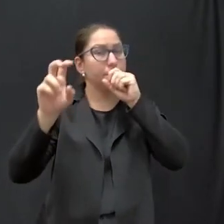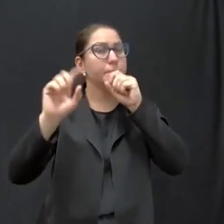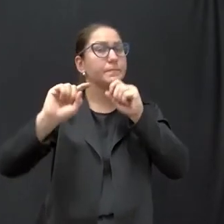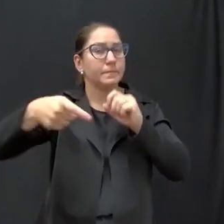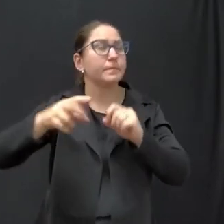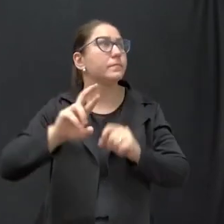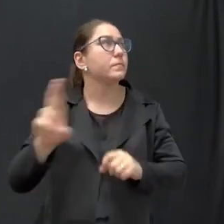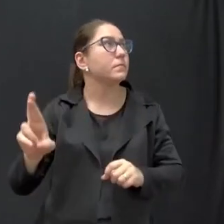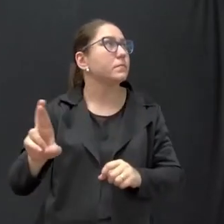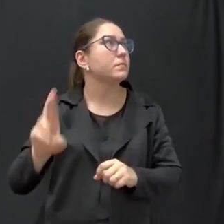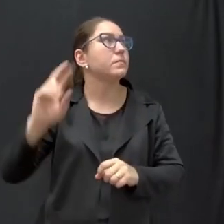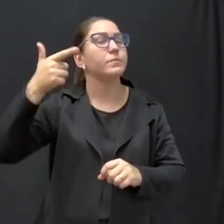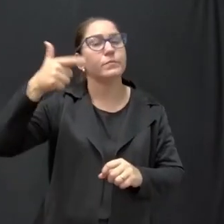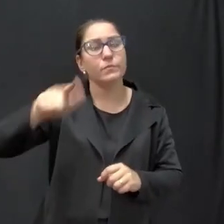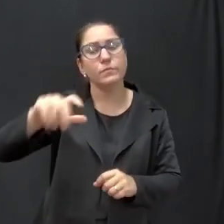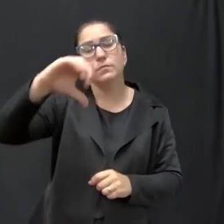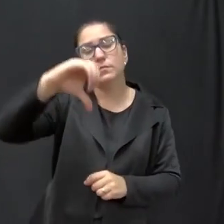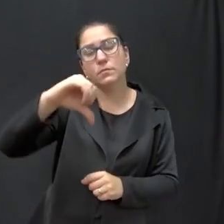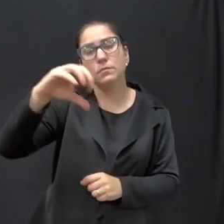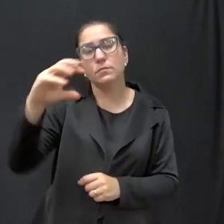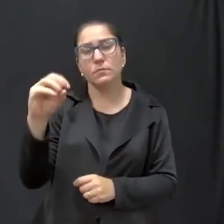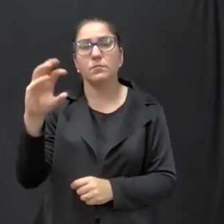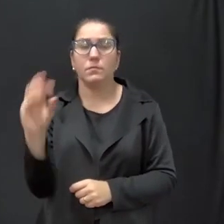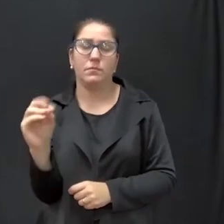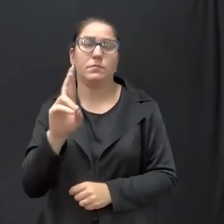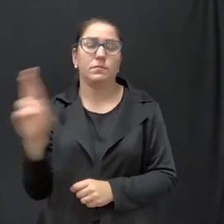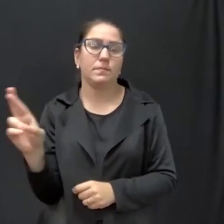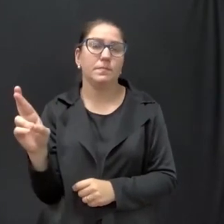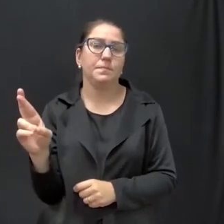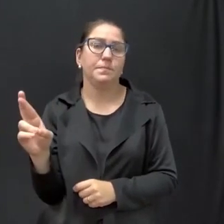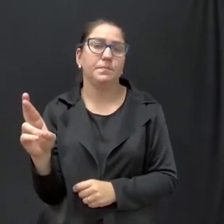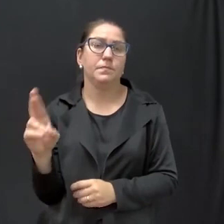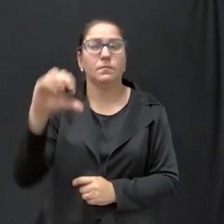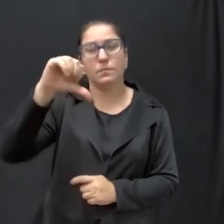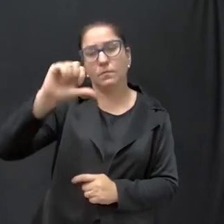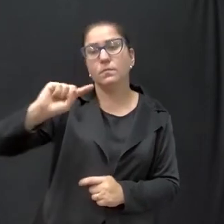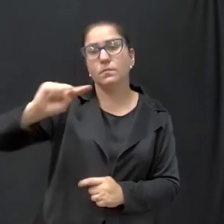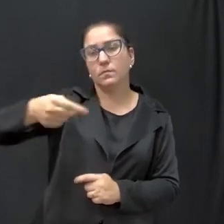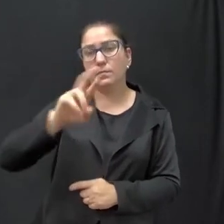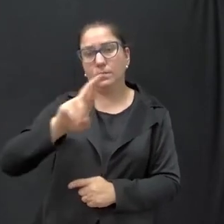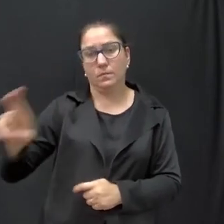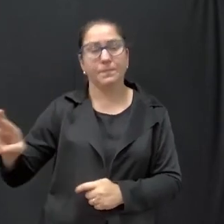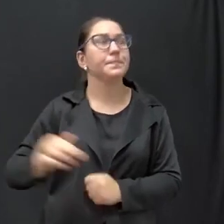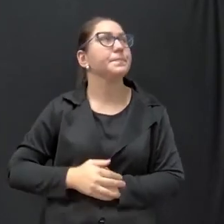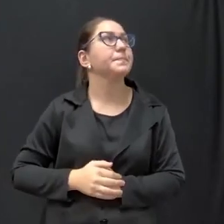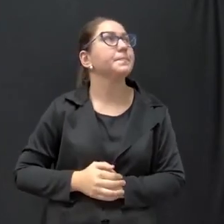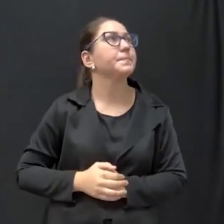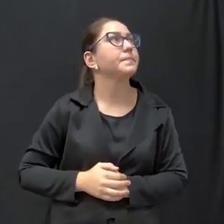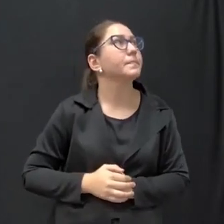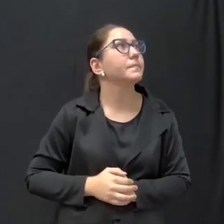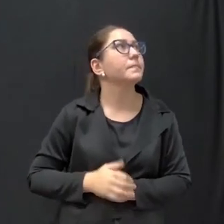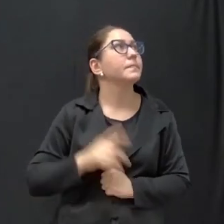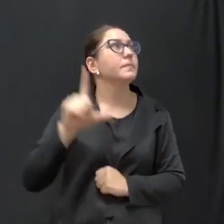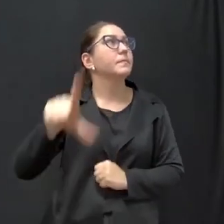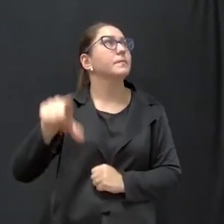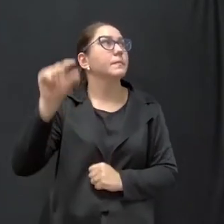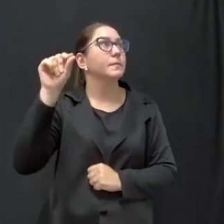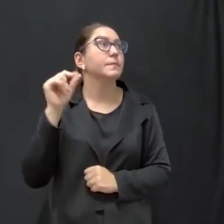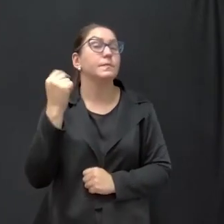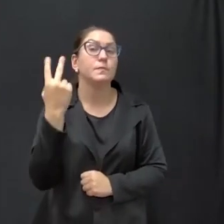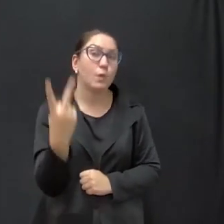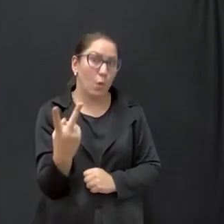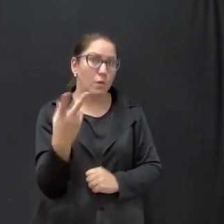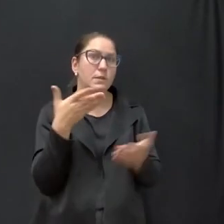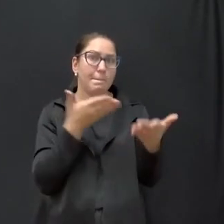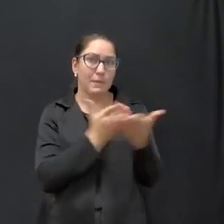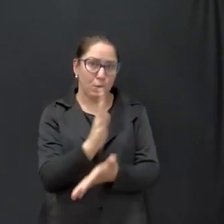reais, outra de R$,00, que dá, no total, R$ 9.000,00. Ela foi selecionada em dois,